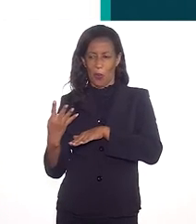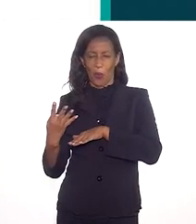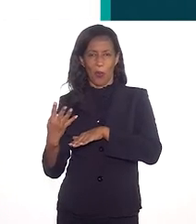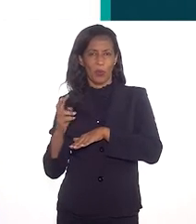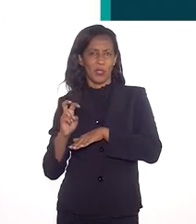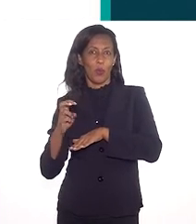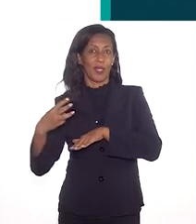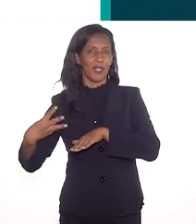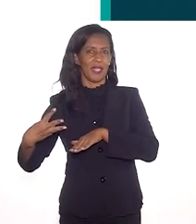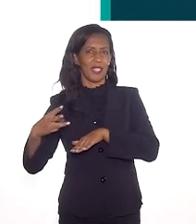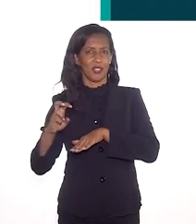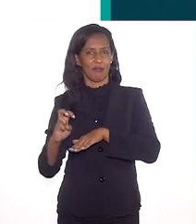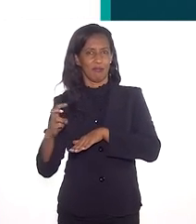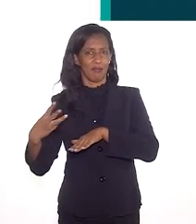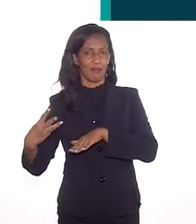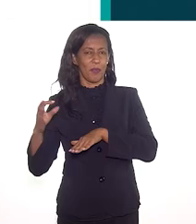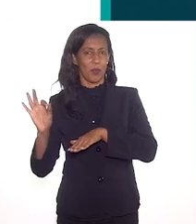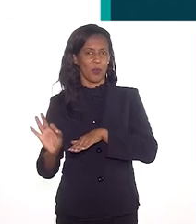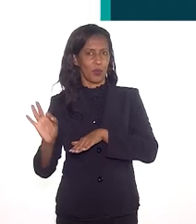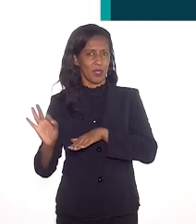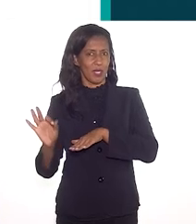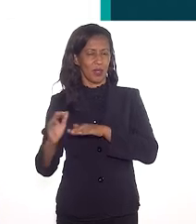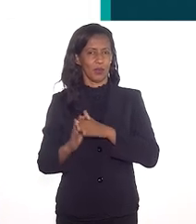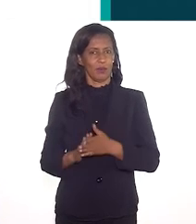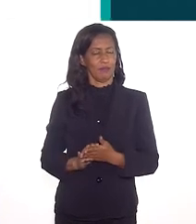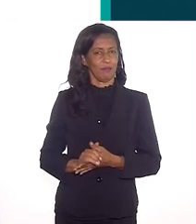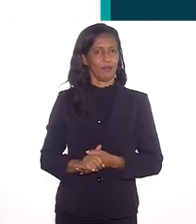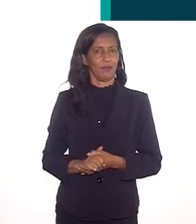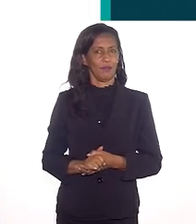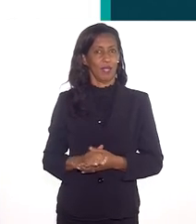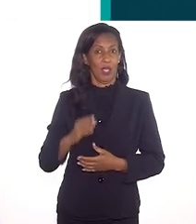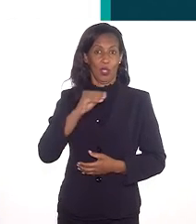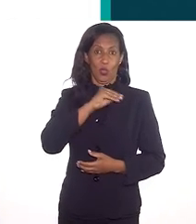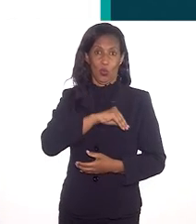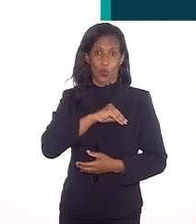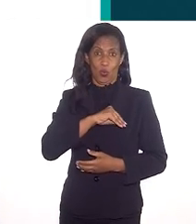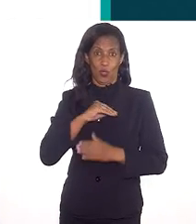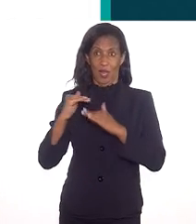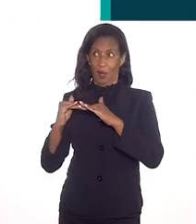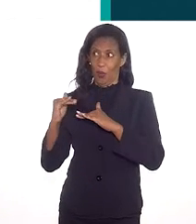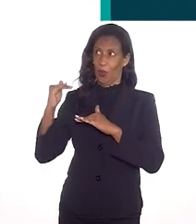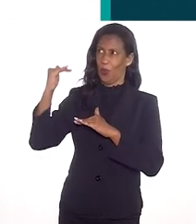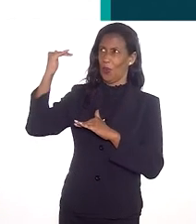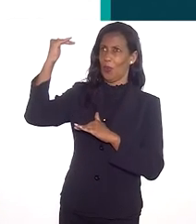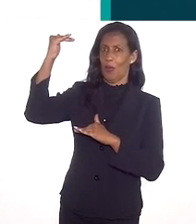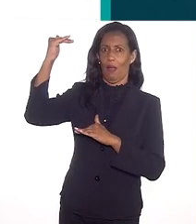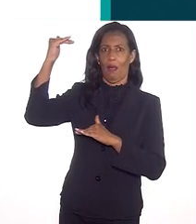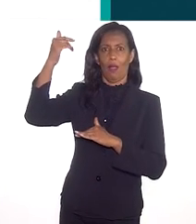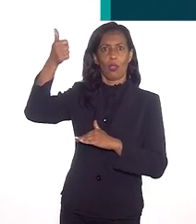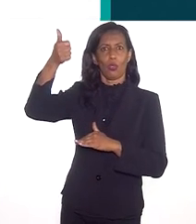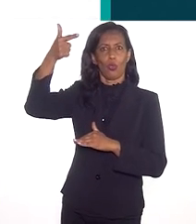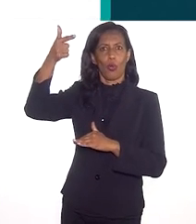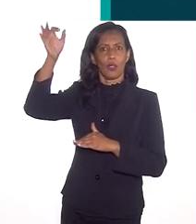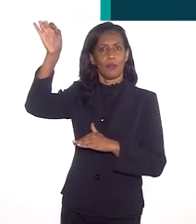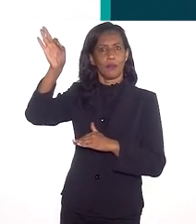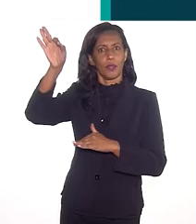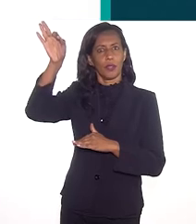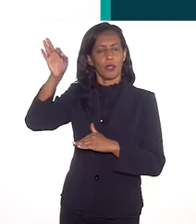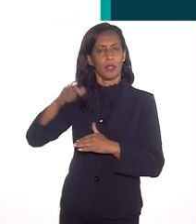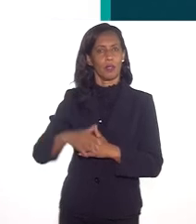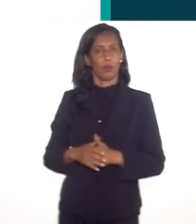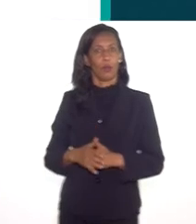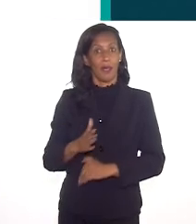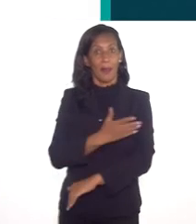população negra chega a 53%, mas, com os salários mais elevados, é apenas